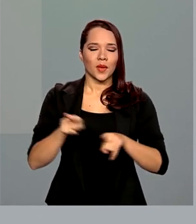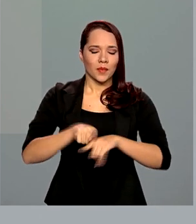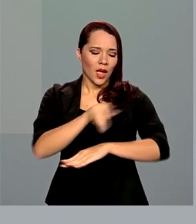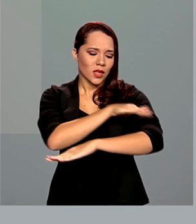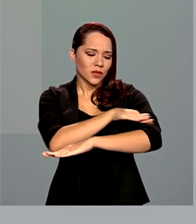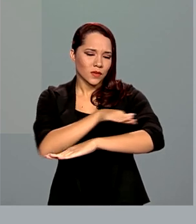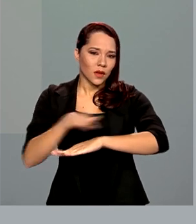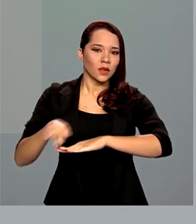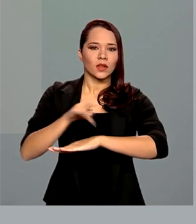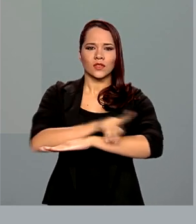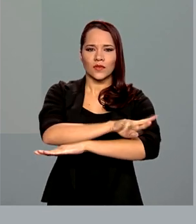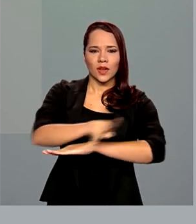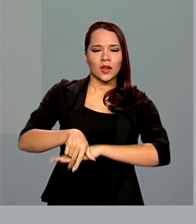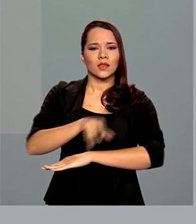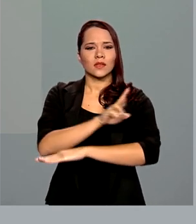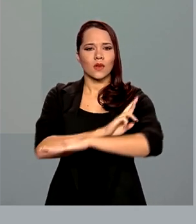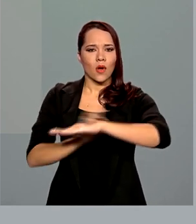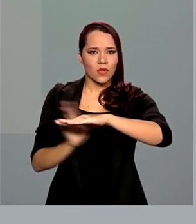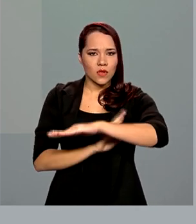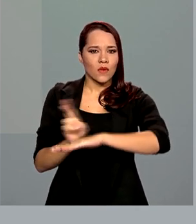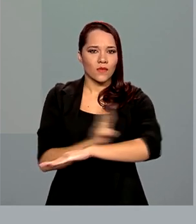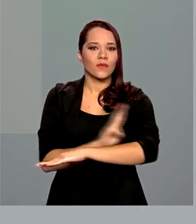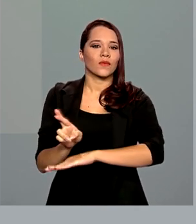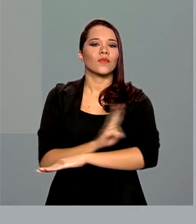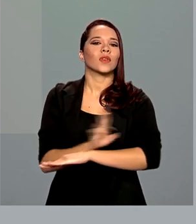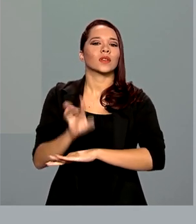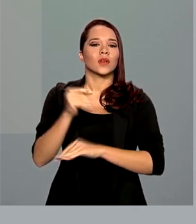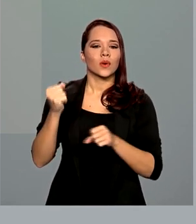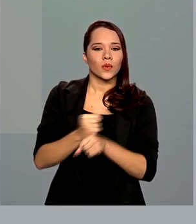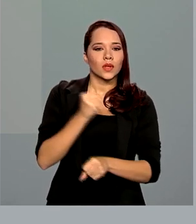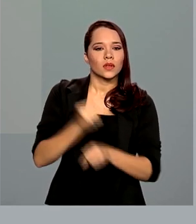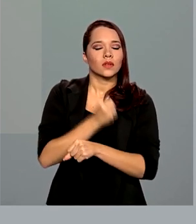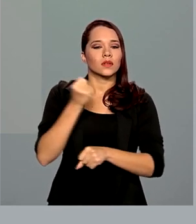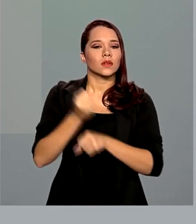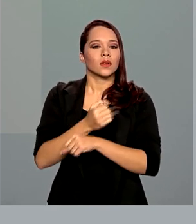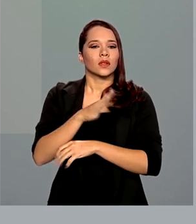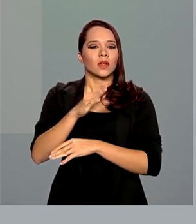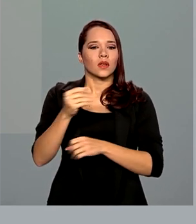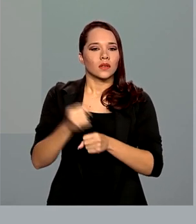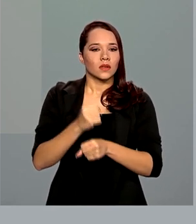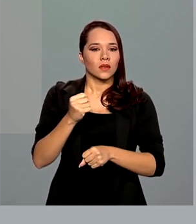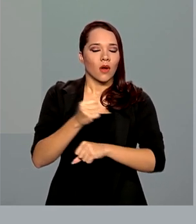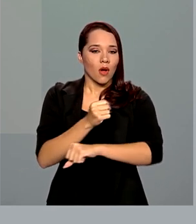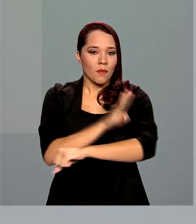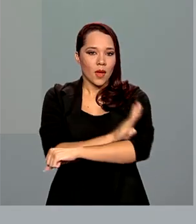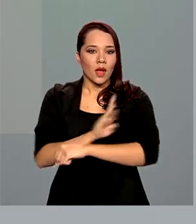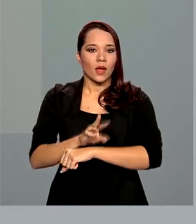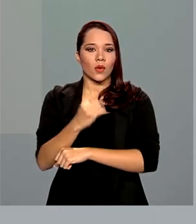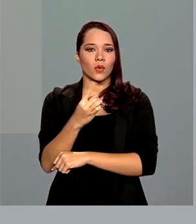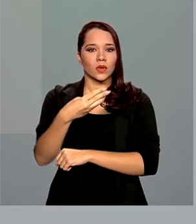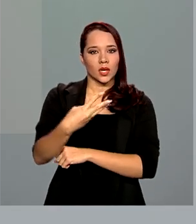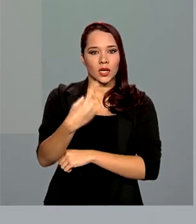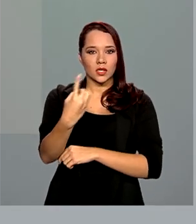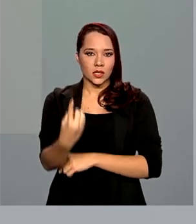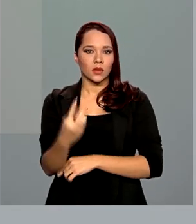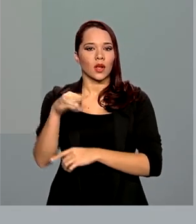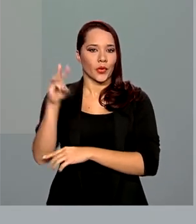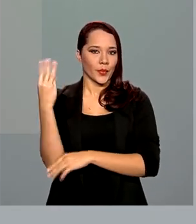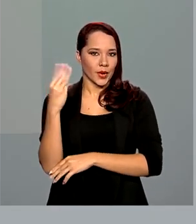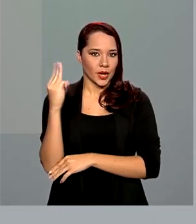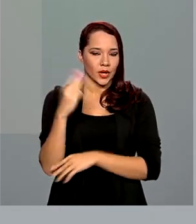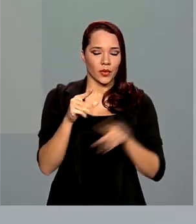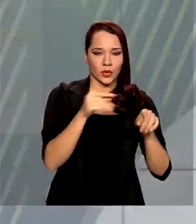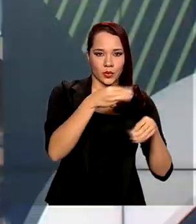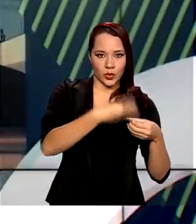em várias rodovias, entre elas o início das obras da BR-135 no Maranhão, entre os municípios de Bacabeira e Miranda